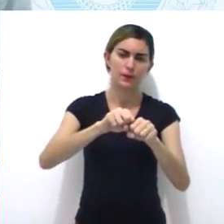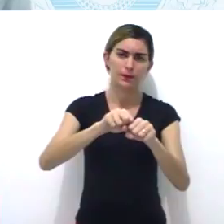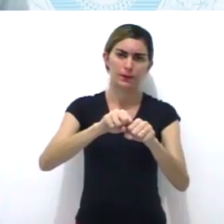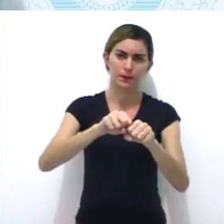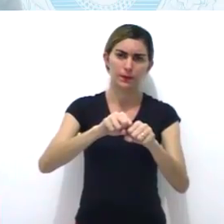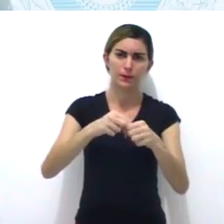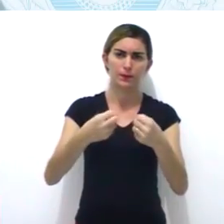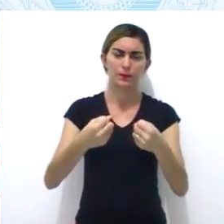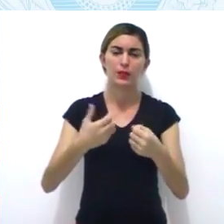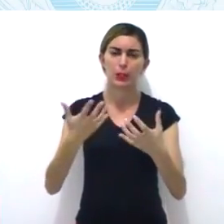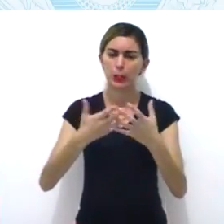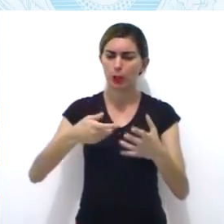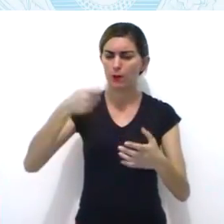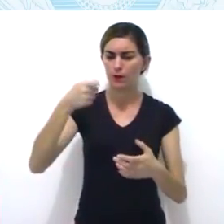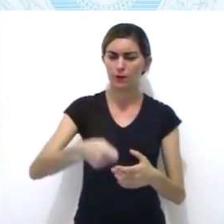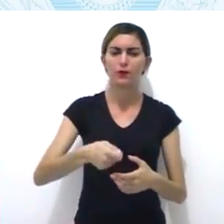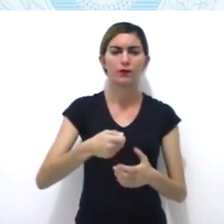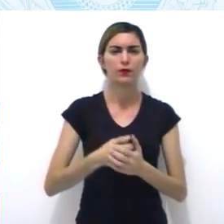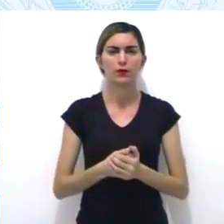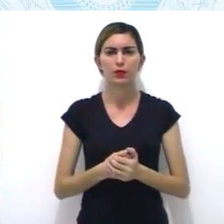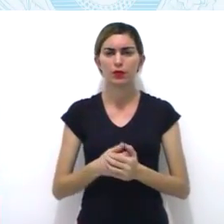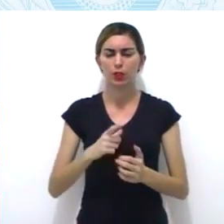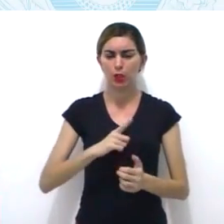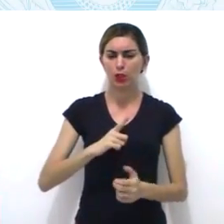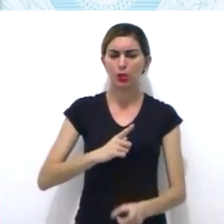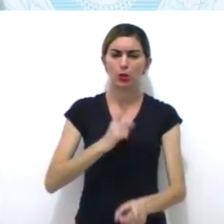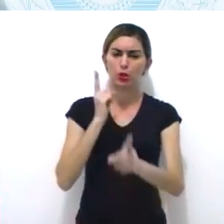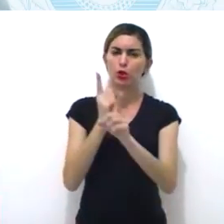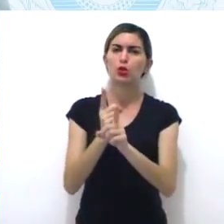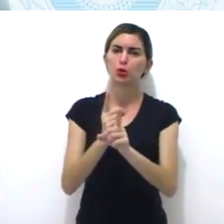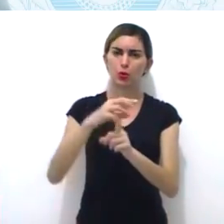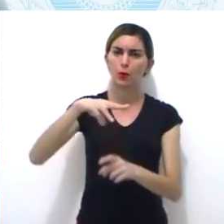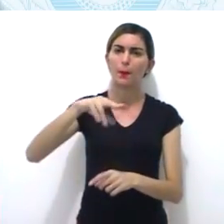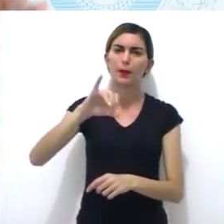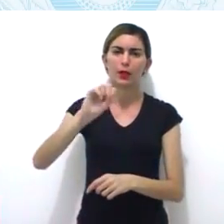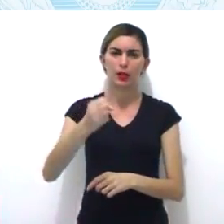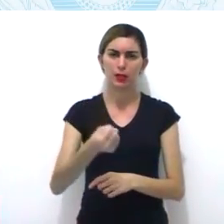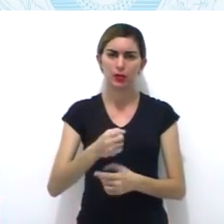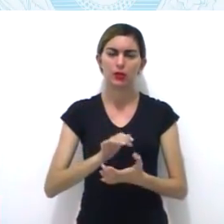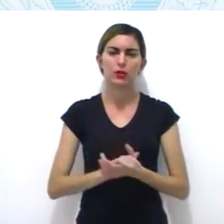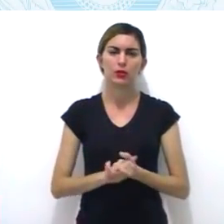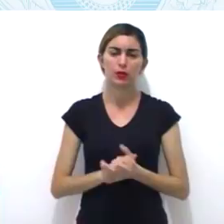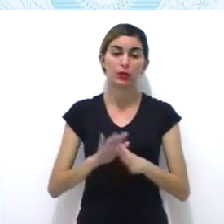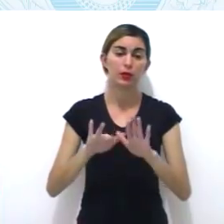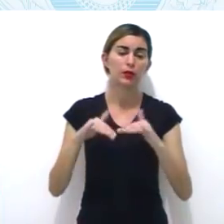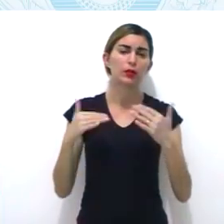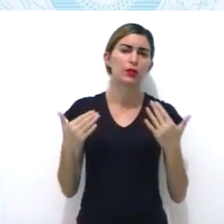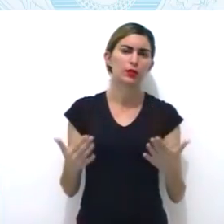liderança de voabas era liderada por Manuel Mendes, Iranda. Os paulistas eram comandados pelo